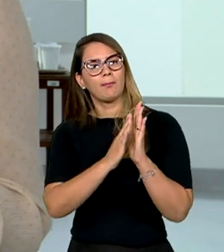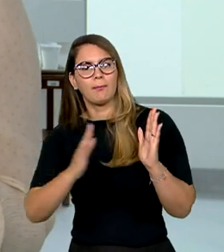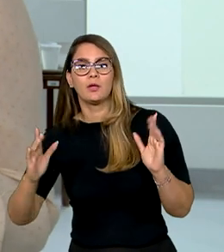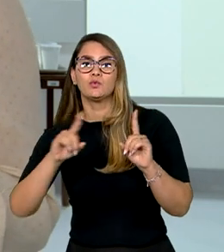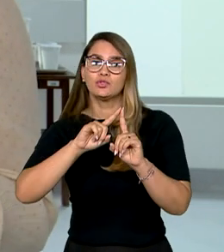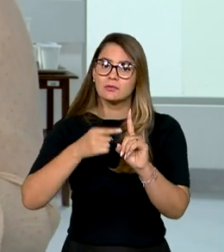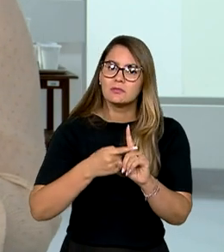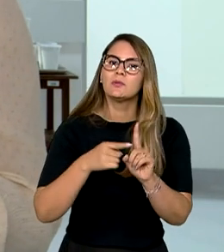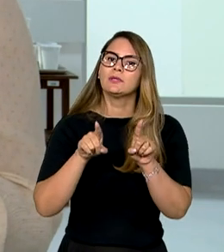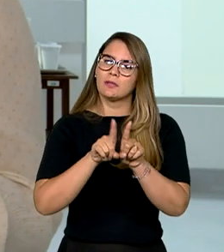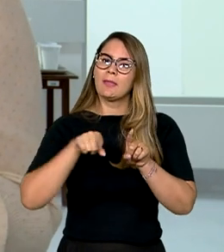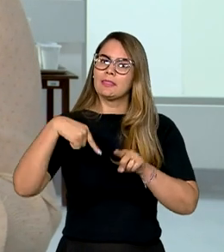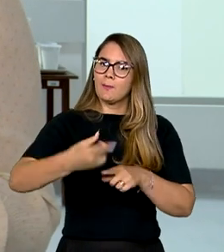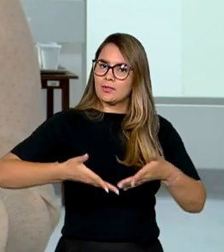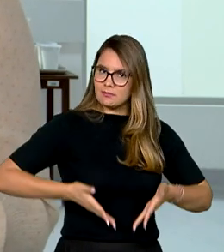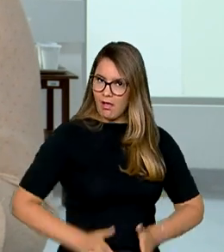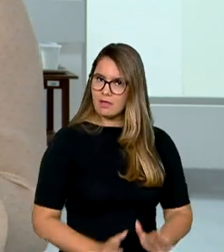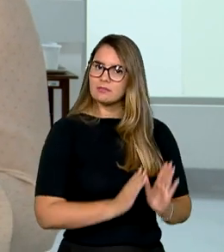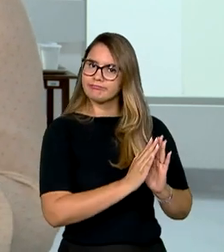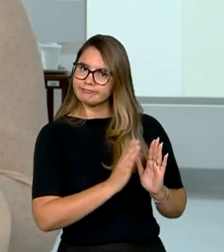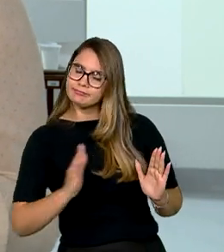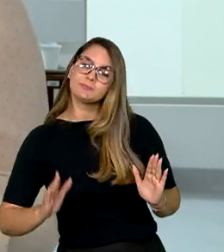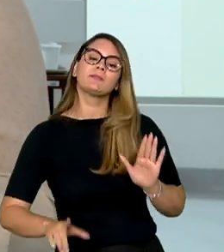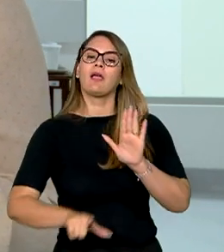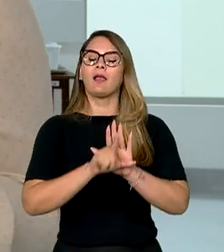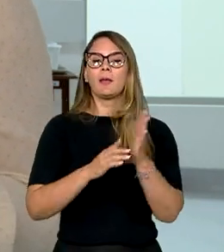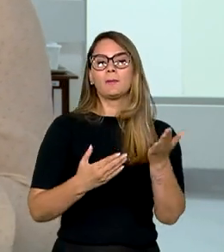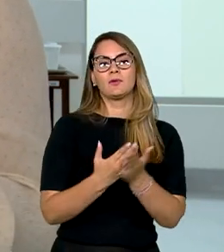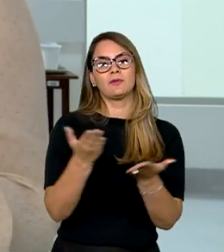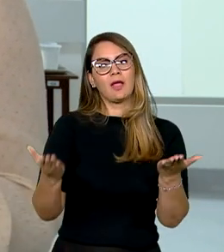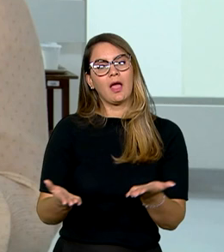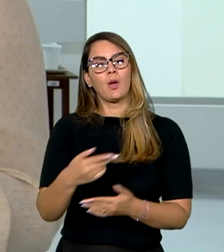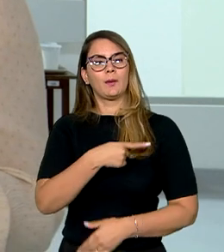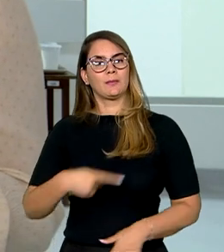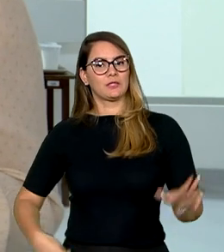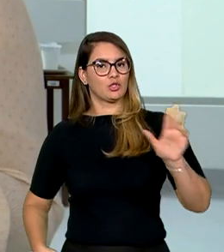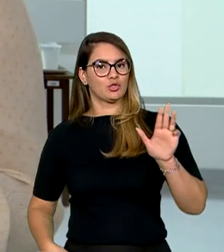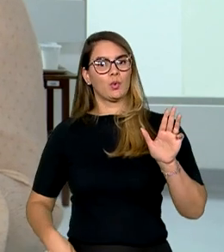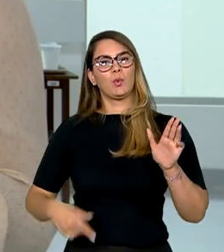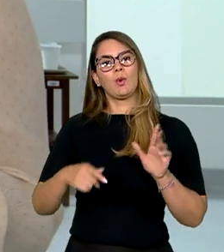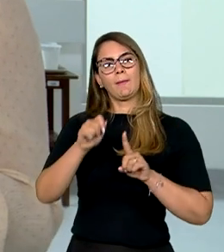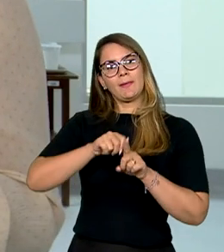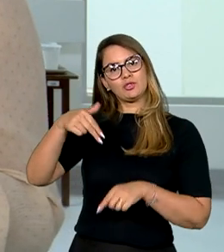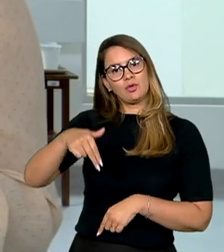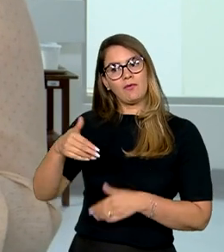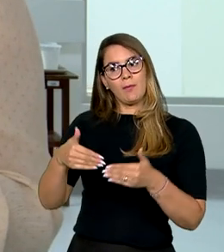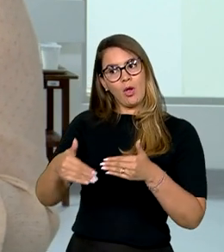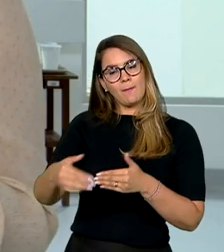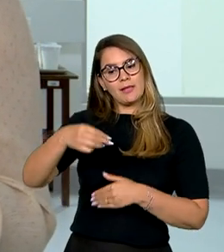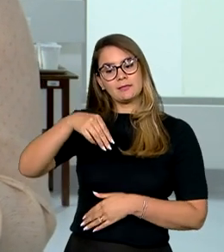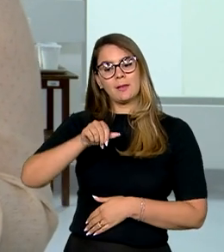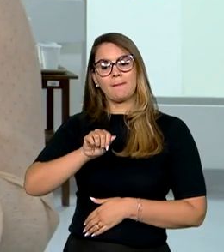gestação e no pós-parto. A lei foi sancionada agora em novembro pelo presidente Lula e começa a valer em maio de